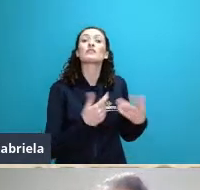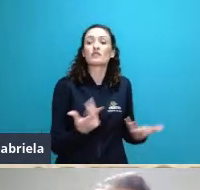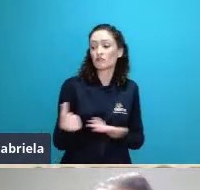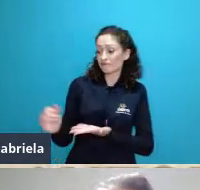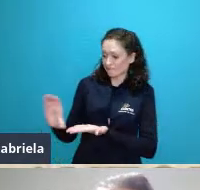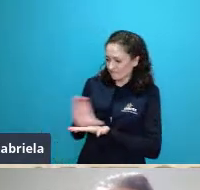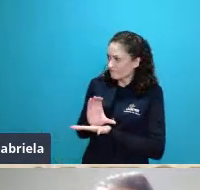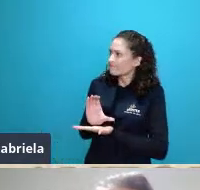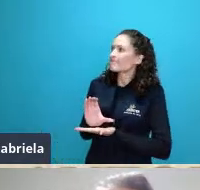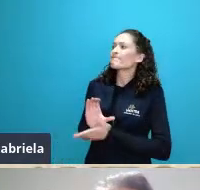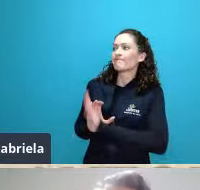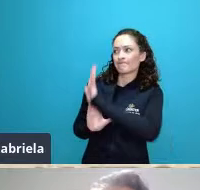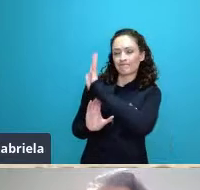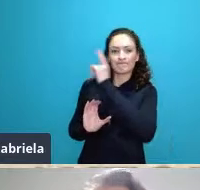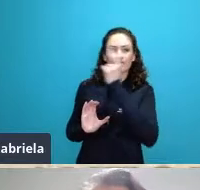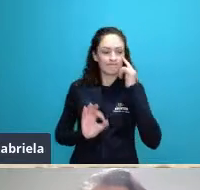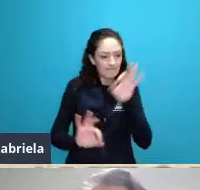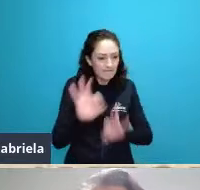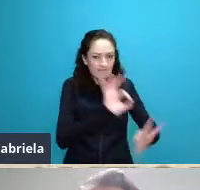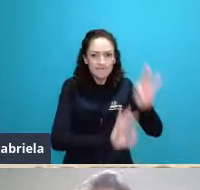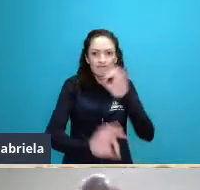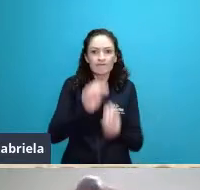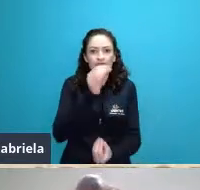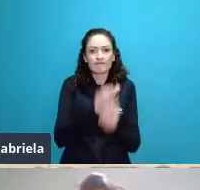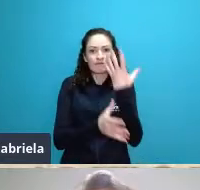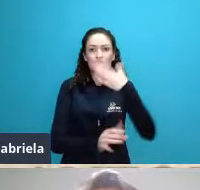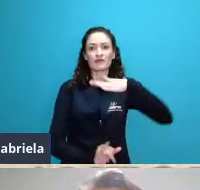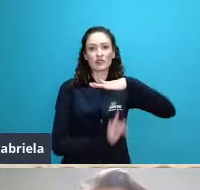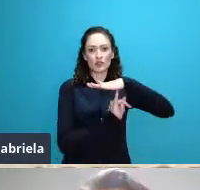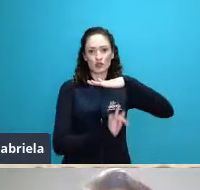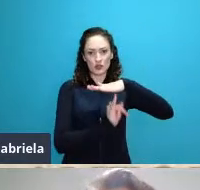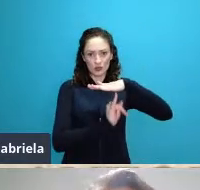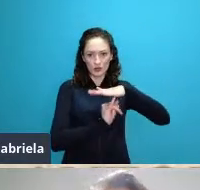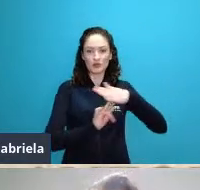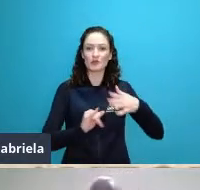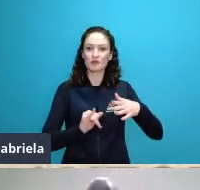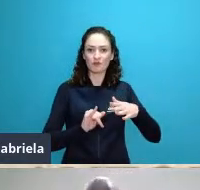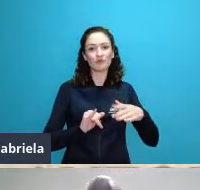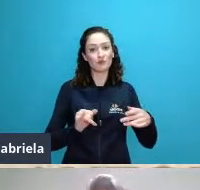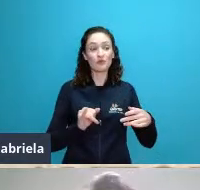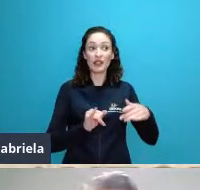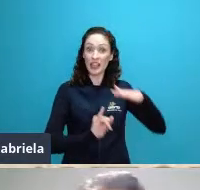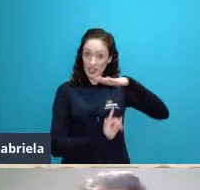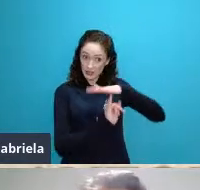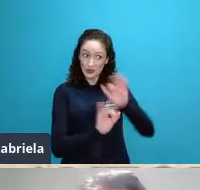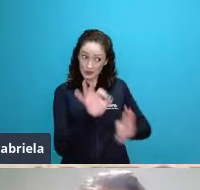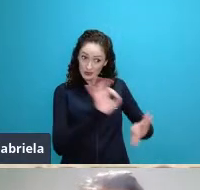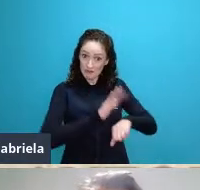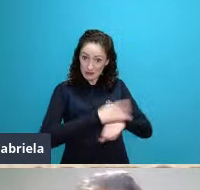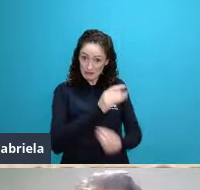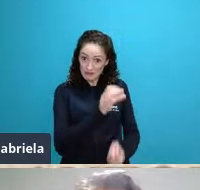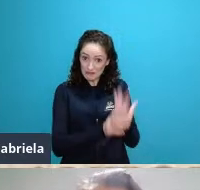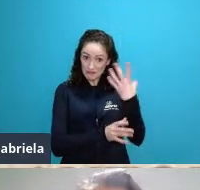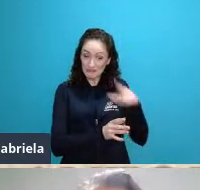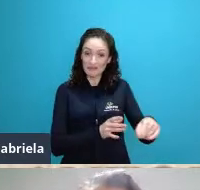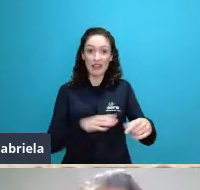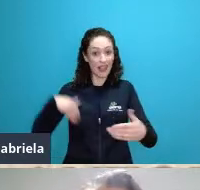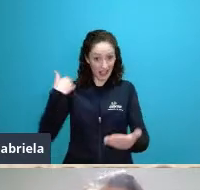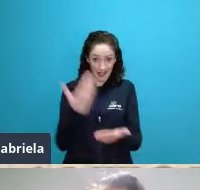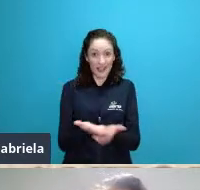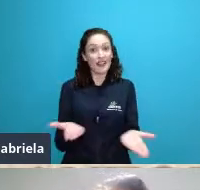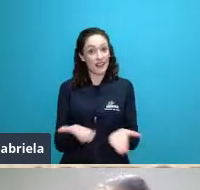de pesquisa básica e aplicada na área de ecologia um instituto que existe até hoje e que em cerca de 50 anos de existência